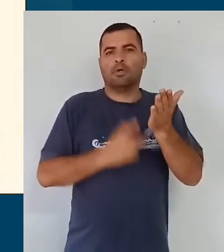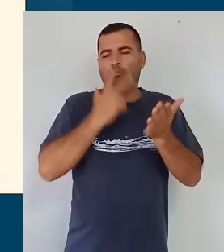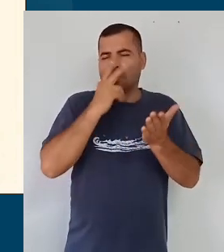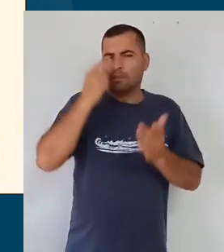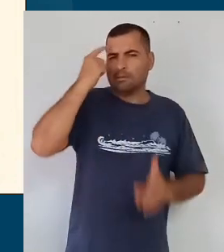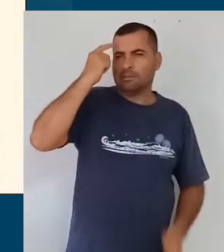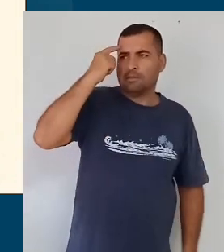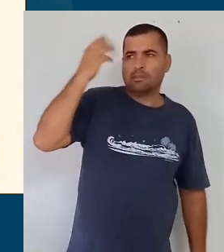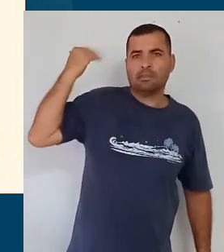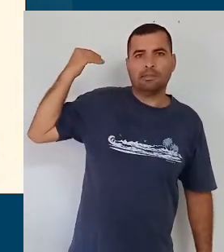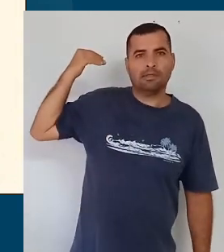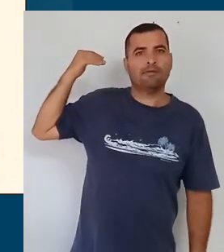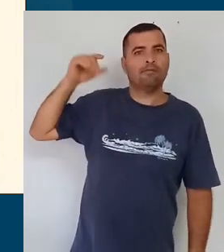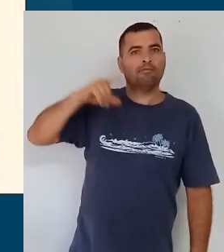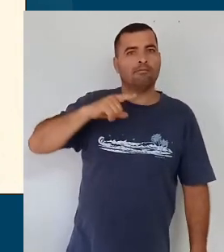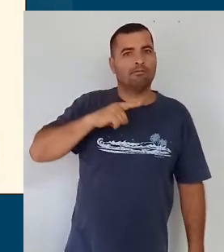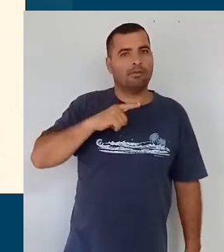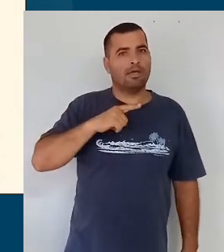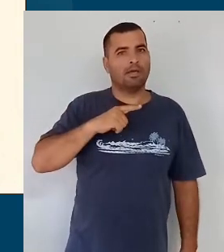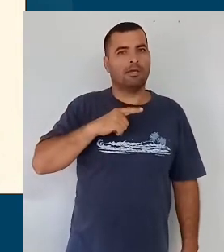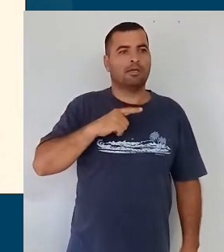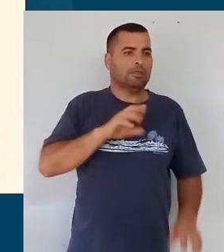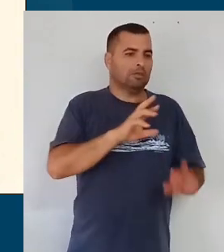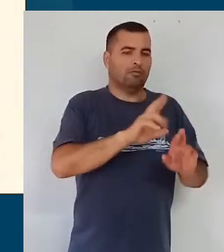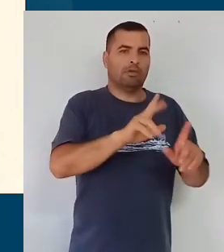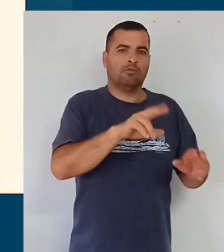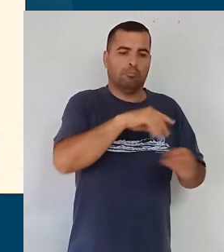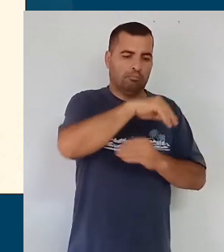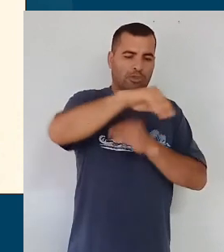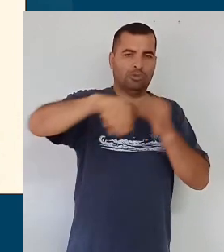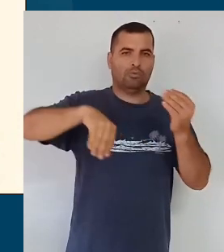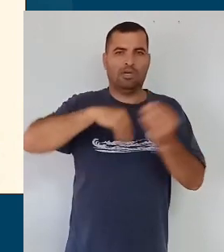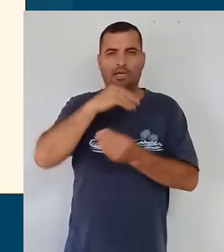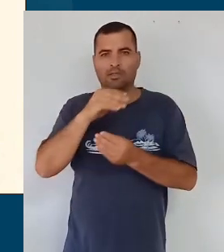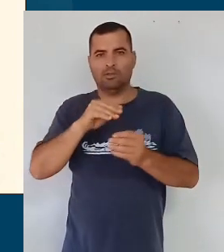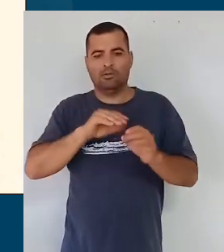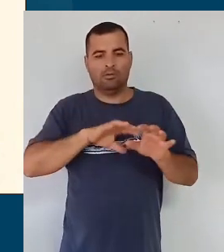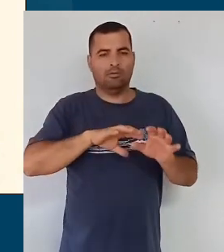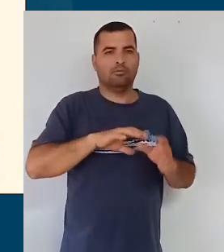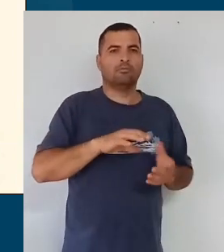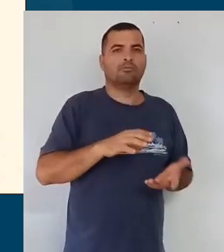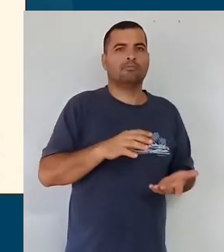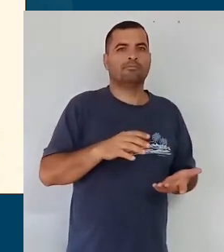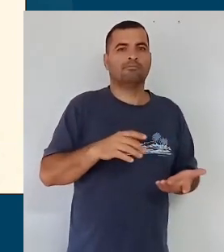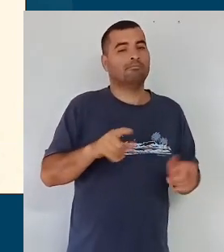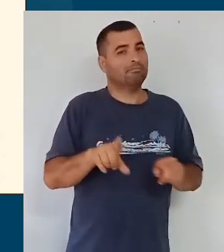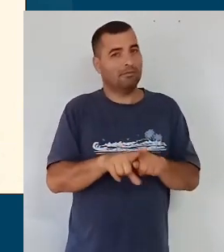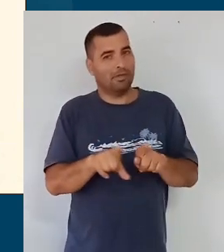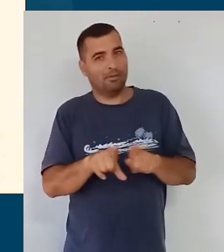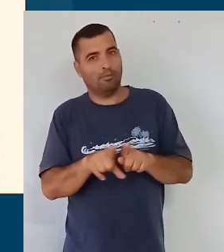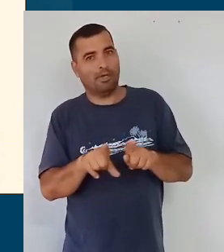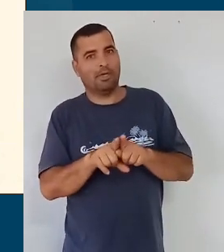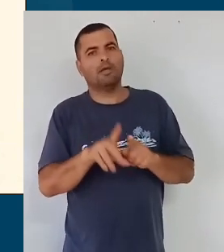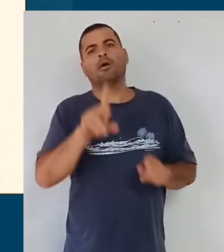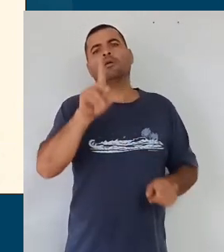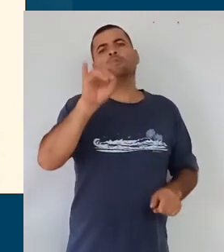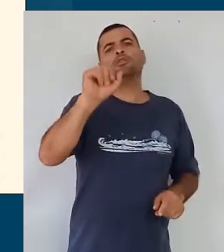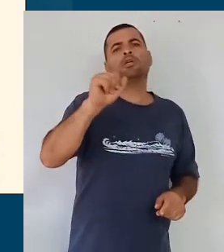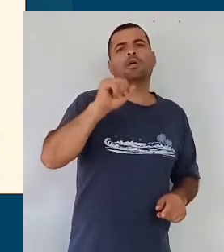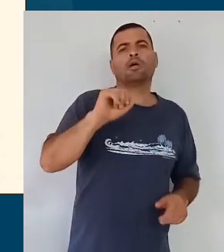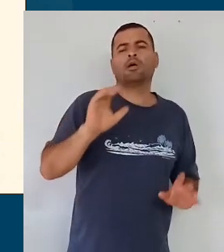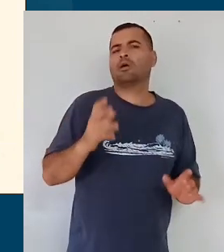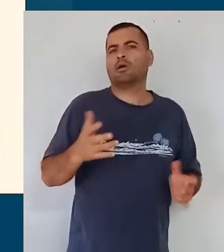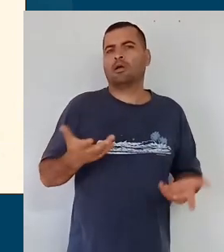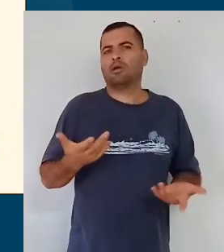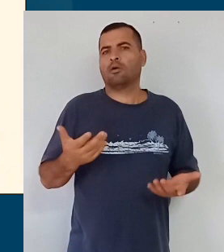de trabalhar com áreas de conhecimento, ou organizar o currículo também, às vezes, se organiza por datas comemorativas,